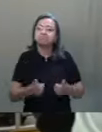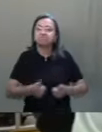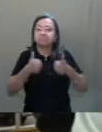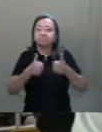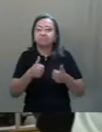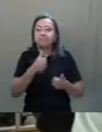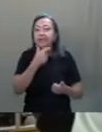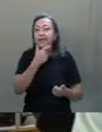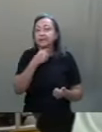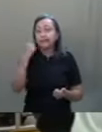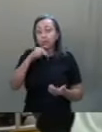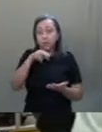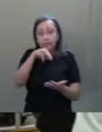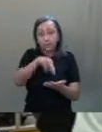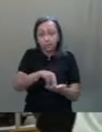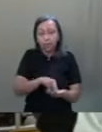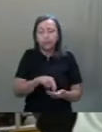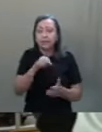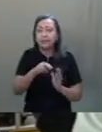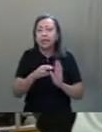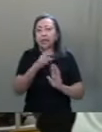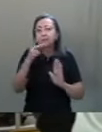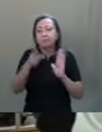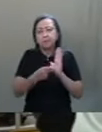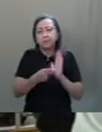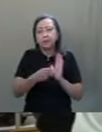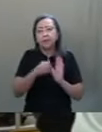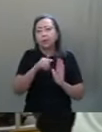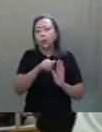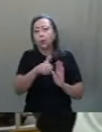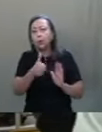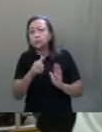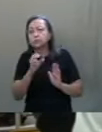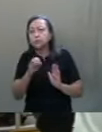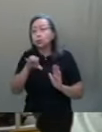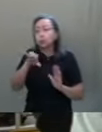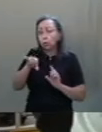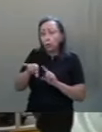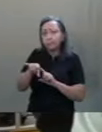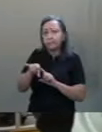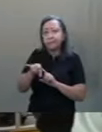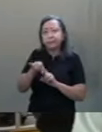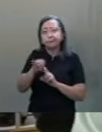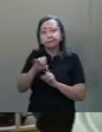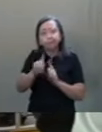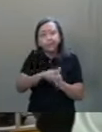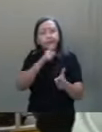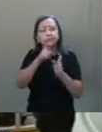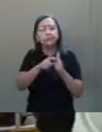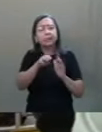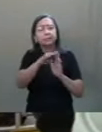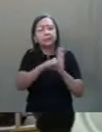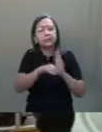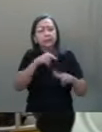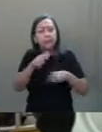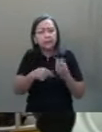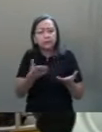A MP 1109, ela reedita as medidas trabalhistas